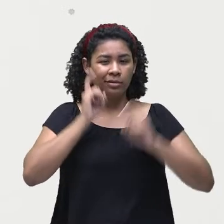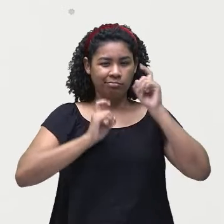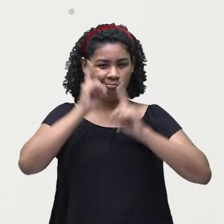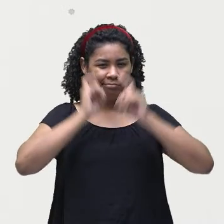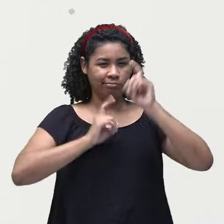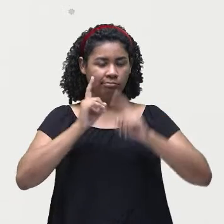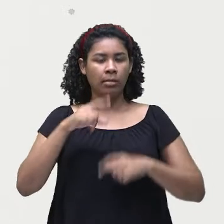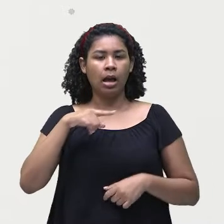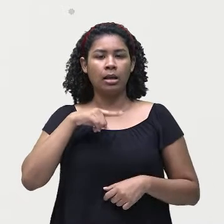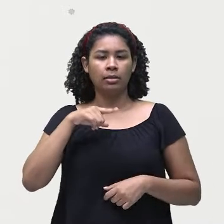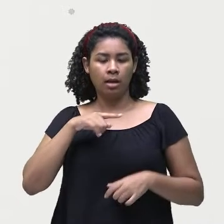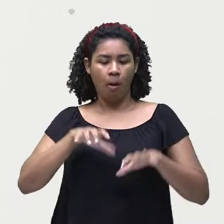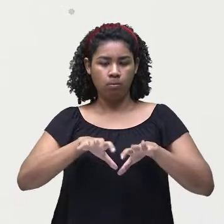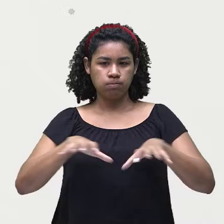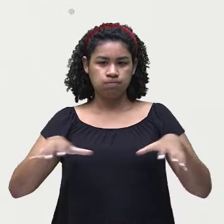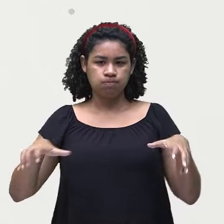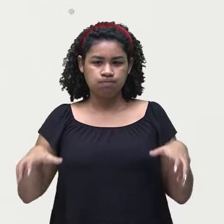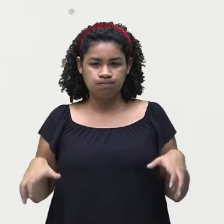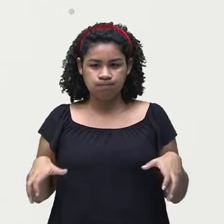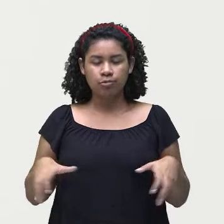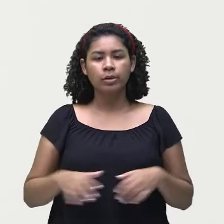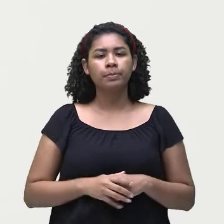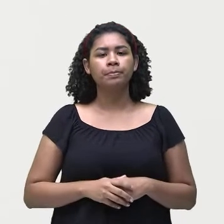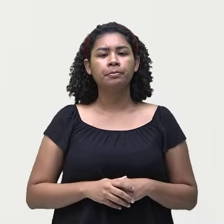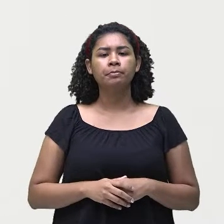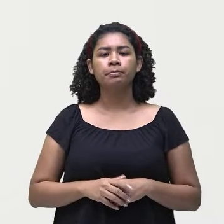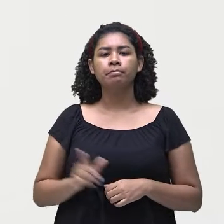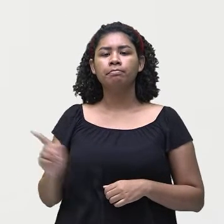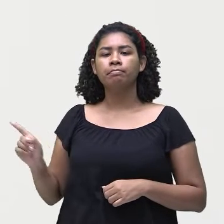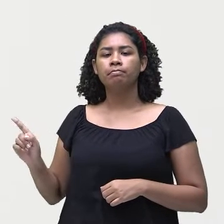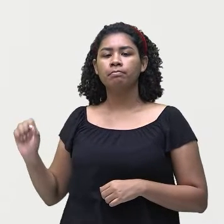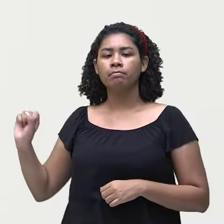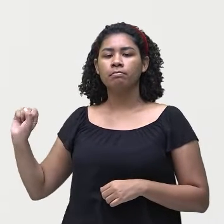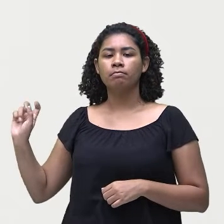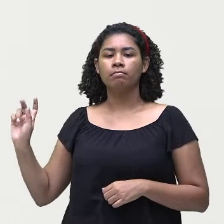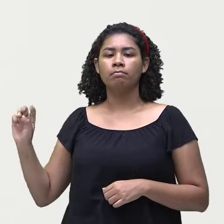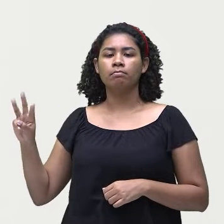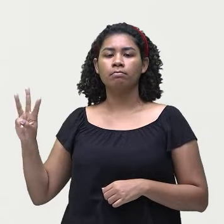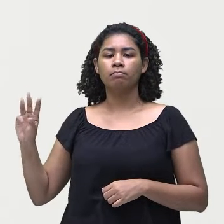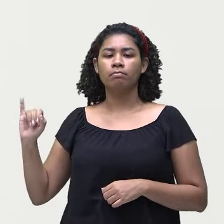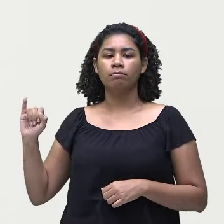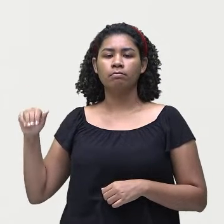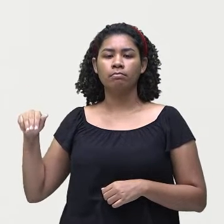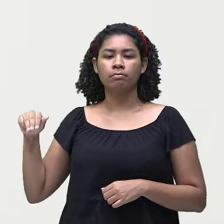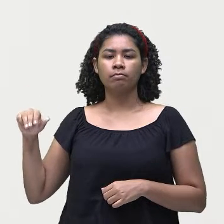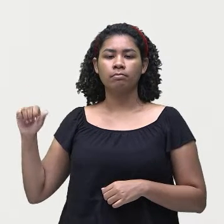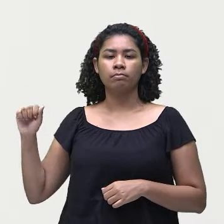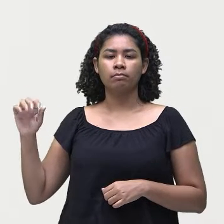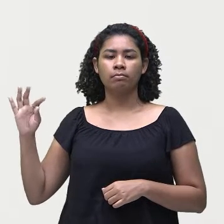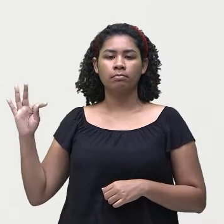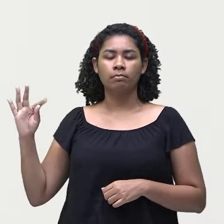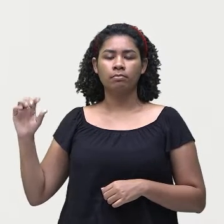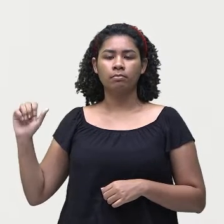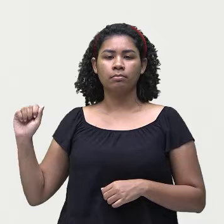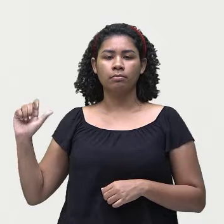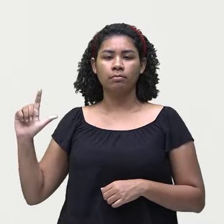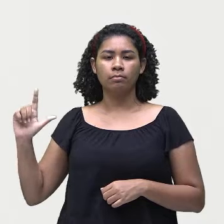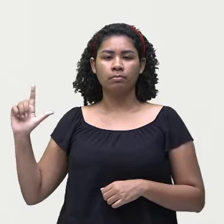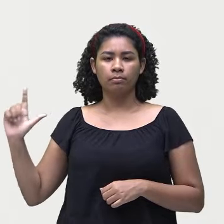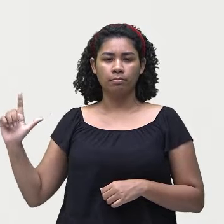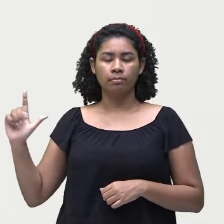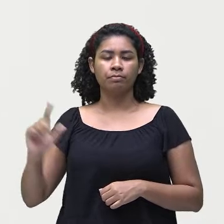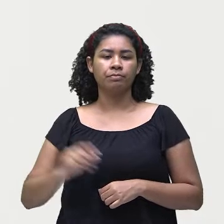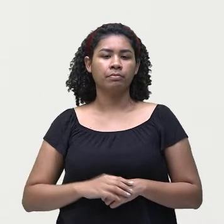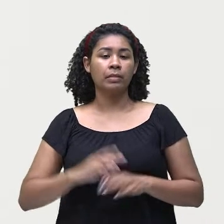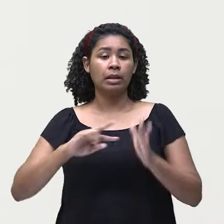Então, olha só. Swim at all. Essa expressão aqui, at all, a gente pode traduzir assim, de